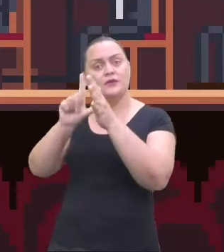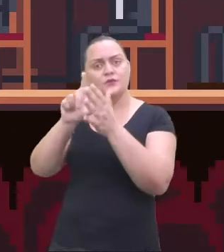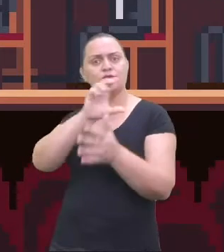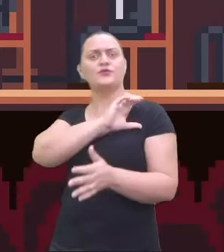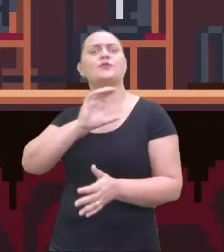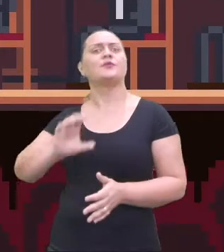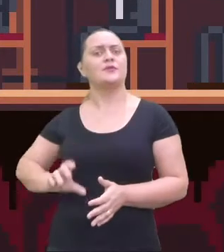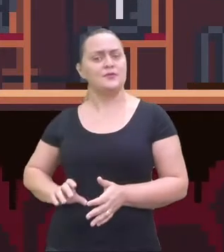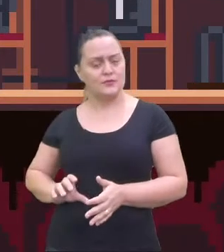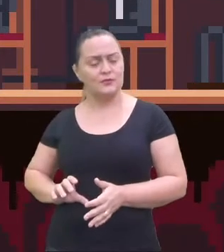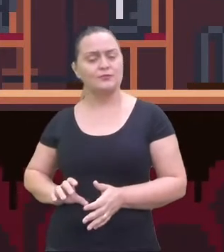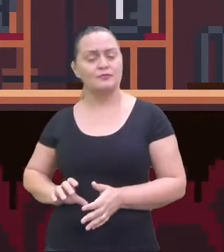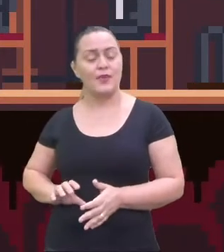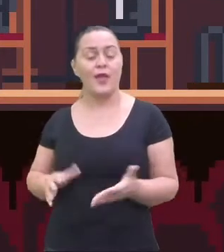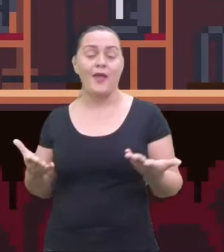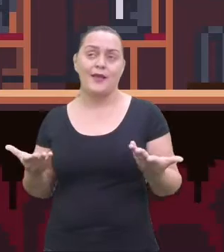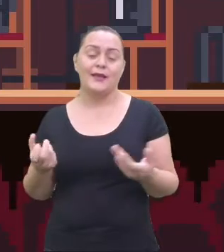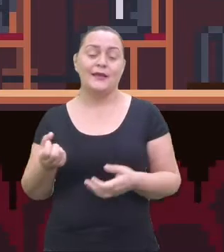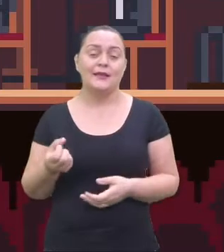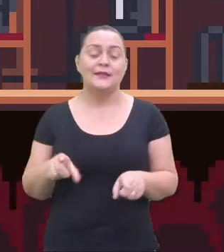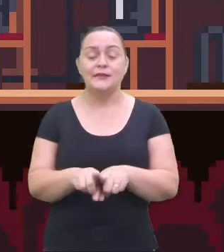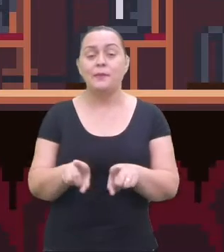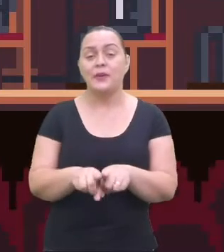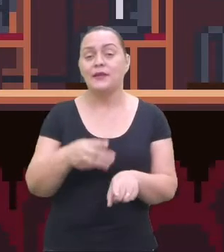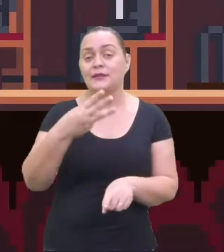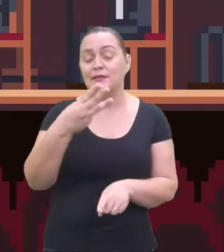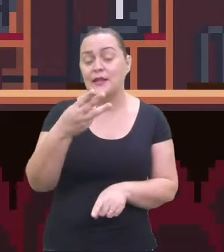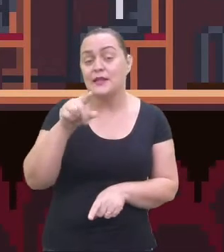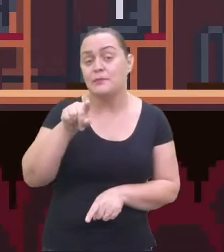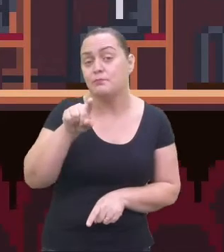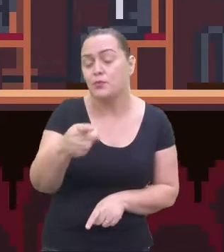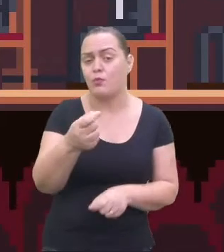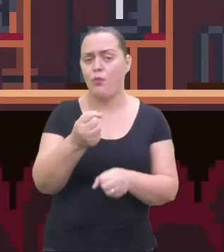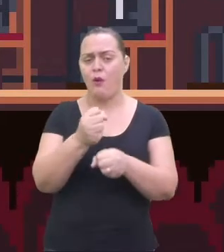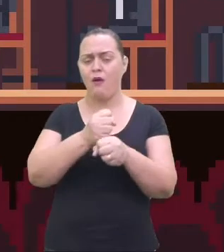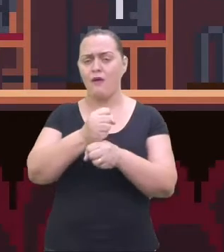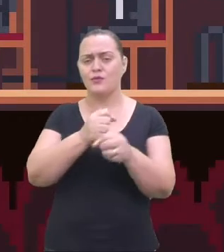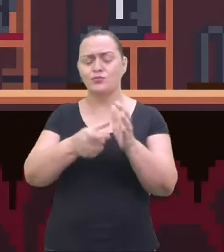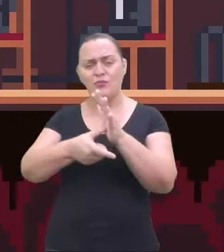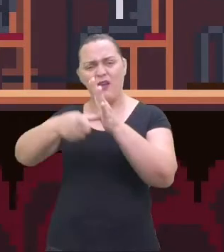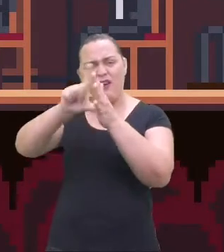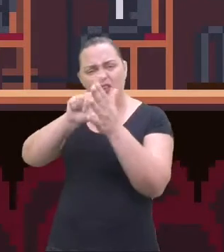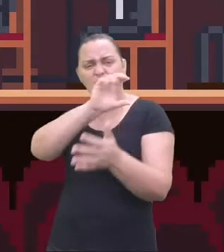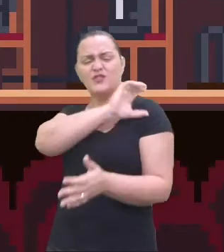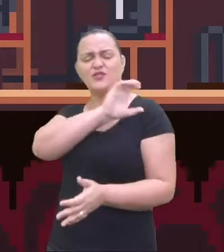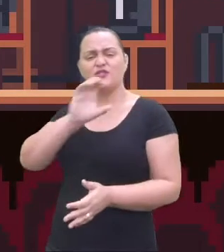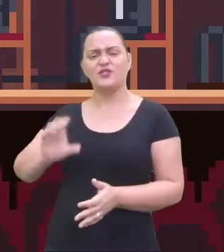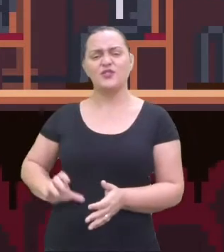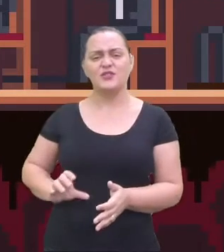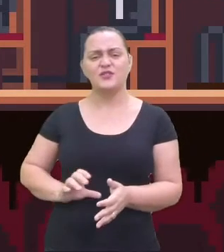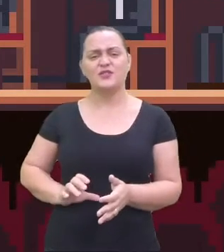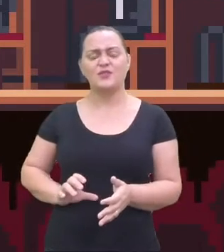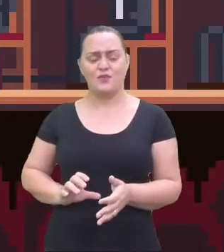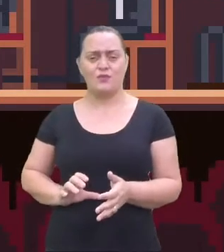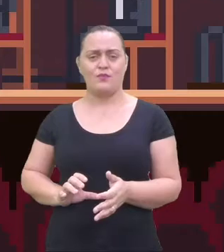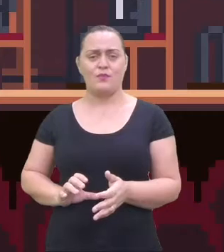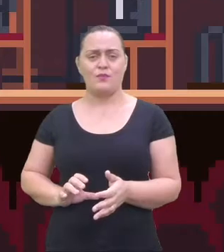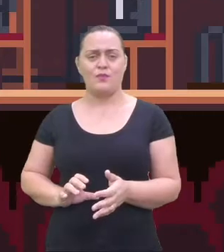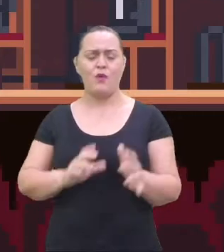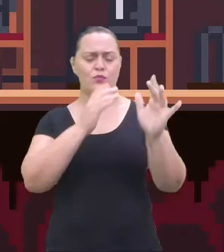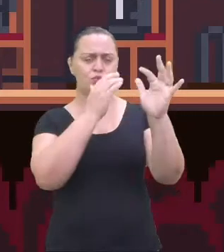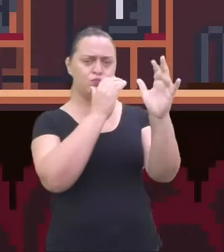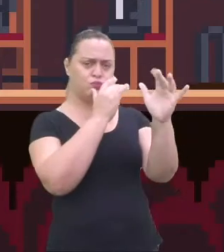3 mil anos antes de Cristo, encontrou-se vestígio de uma flauta feita de quê? De osso.